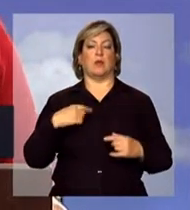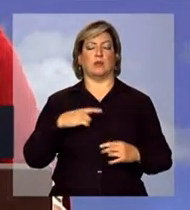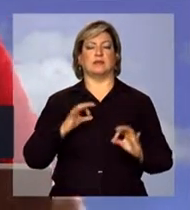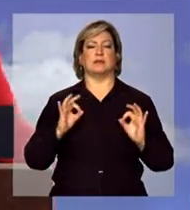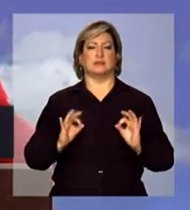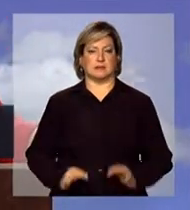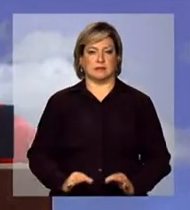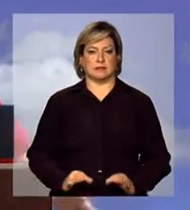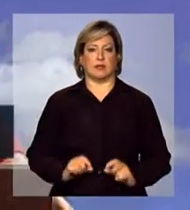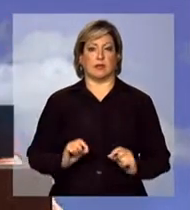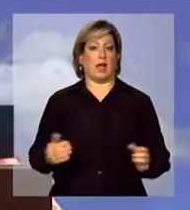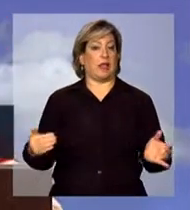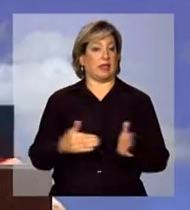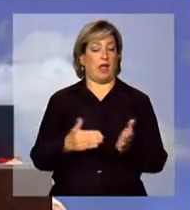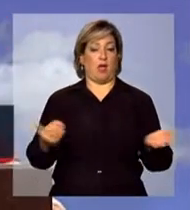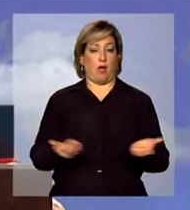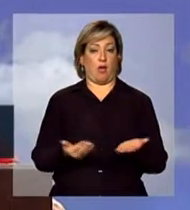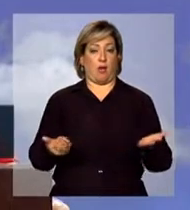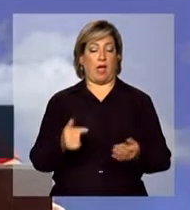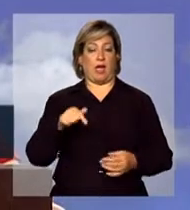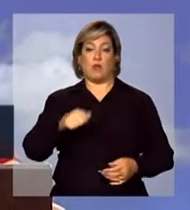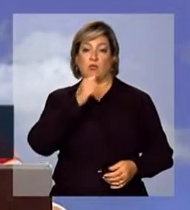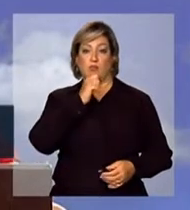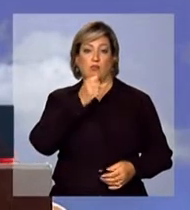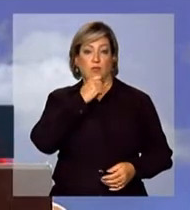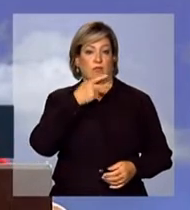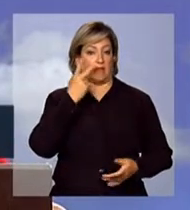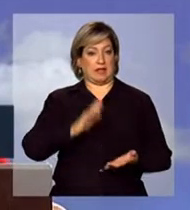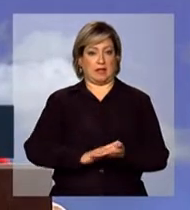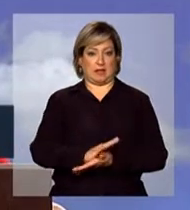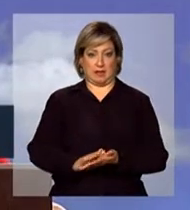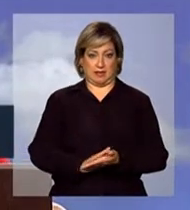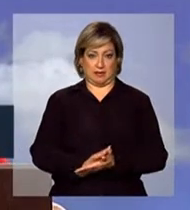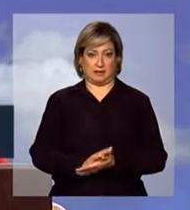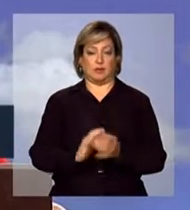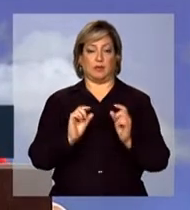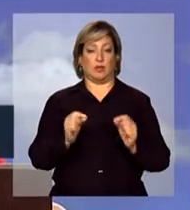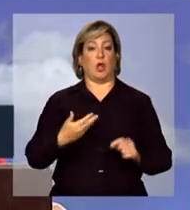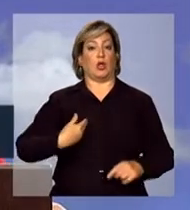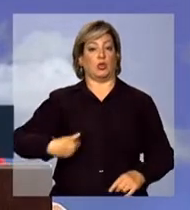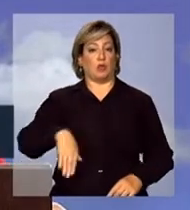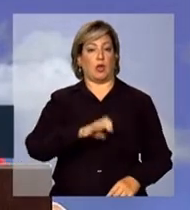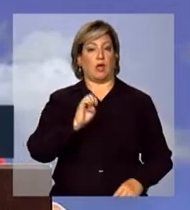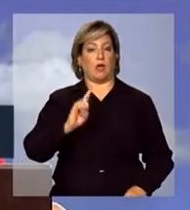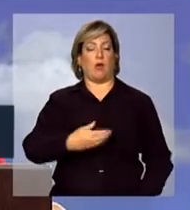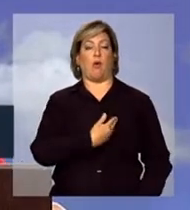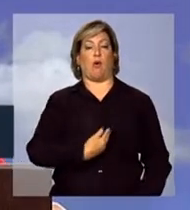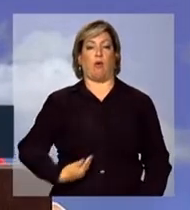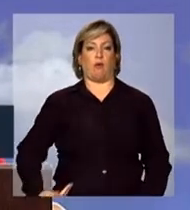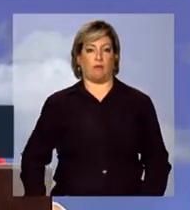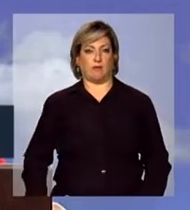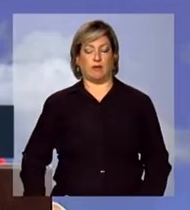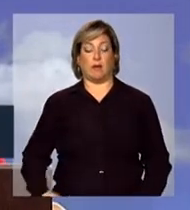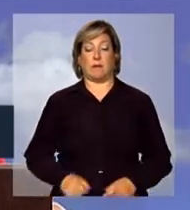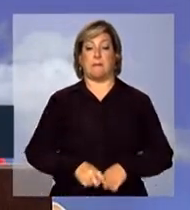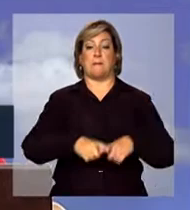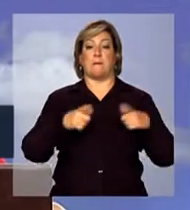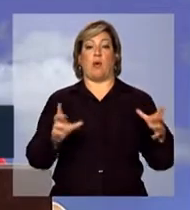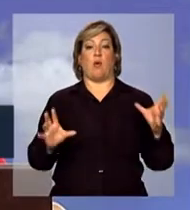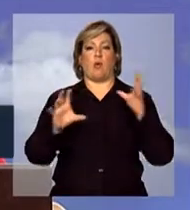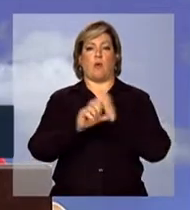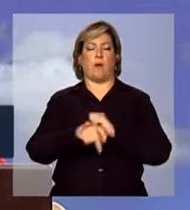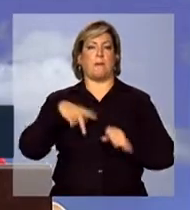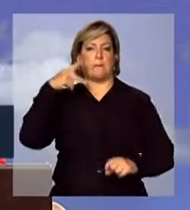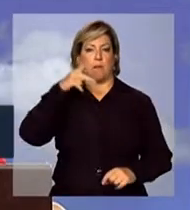certeza que, até agora, essa não foi questionada. Que nós somos o governo com maior volume de